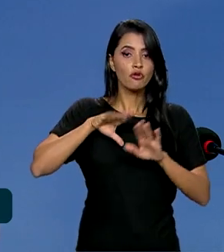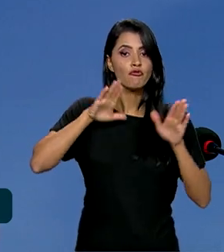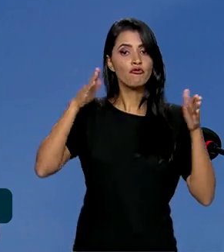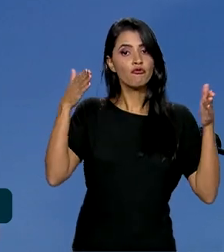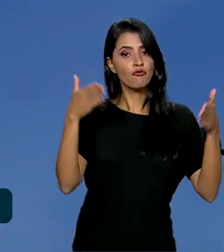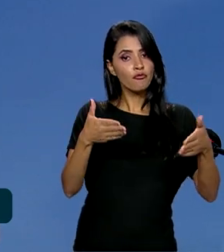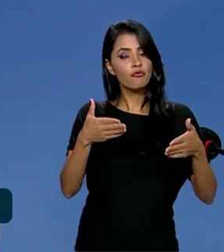internacionais.